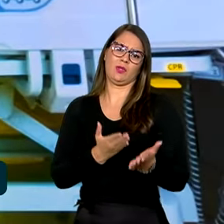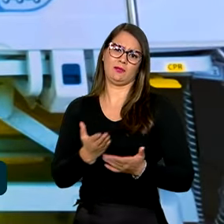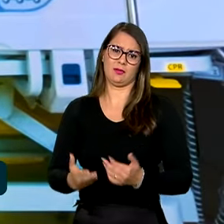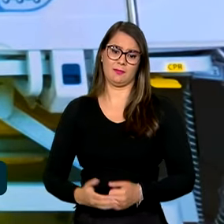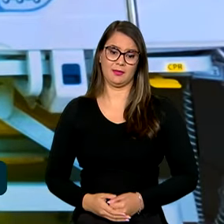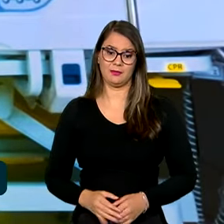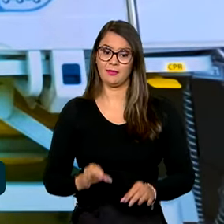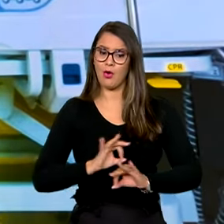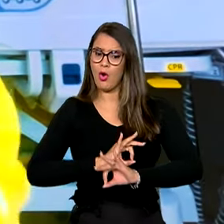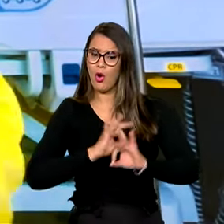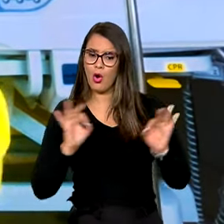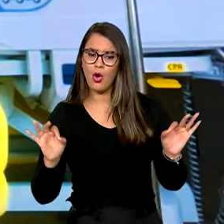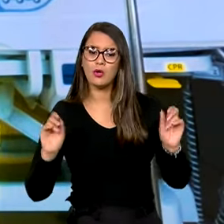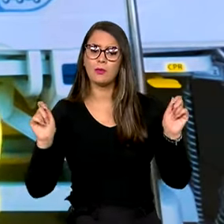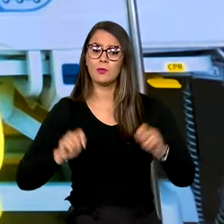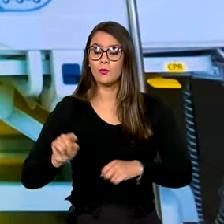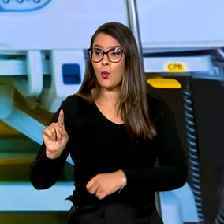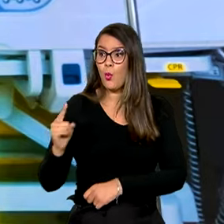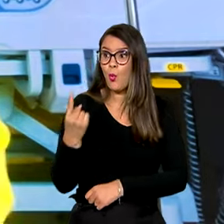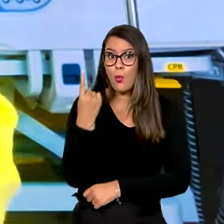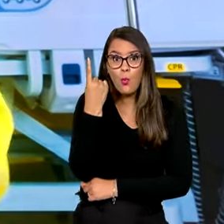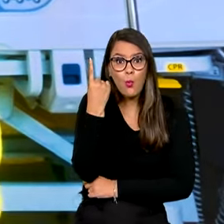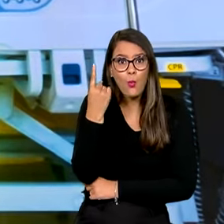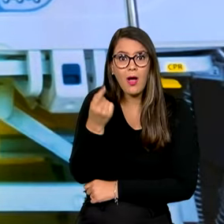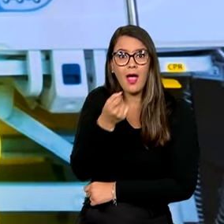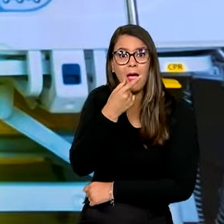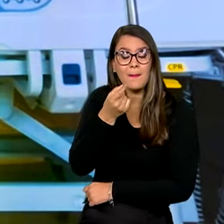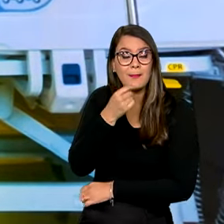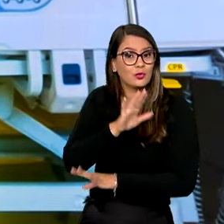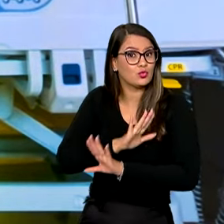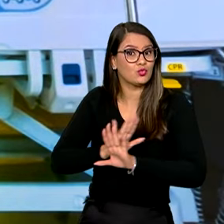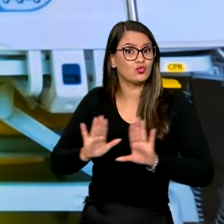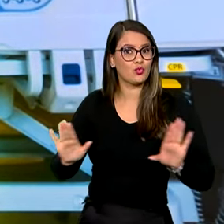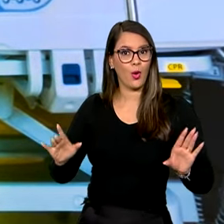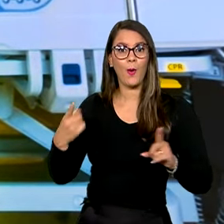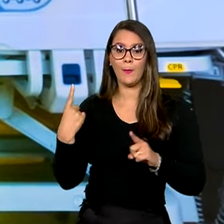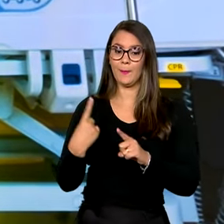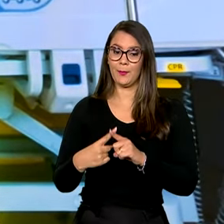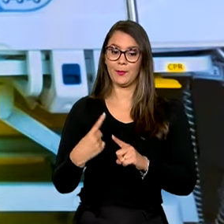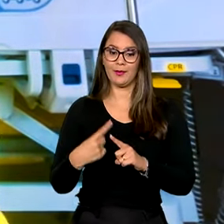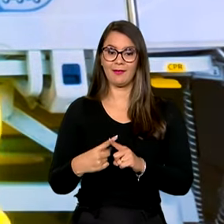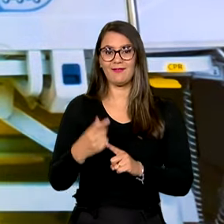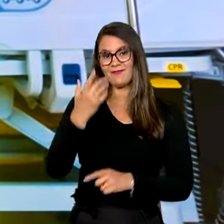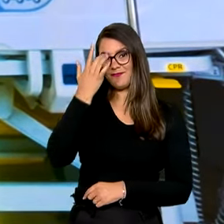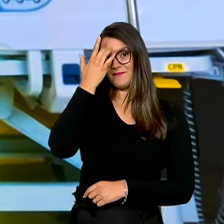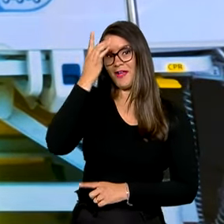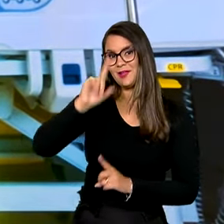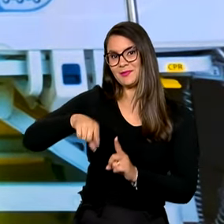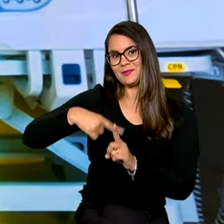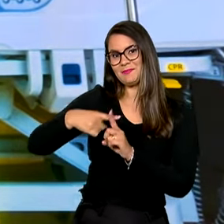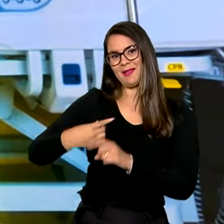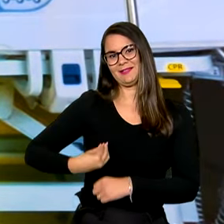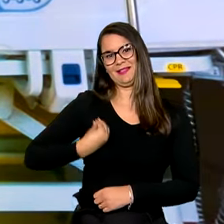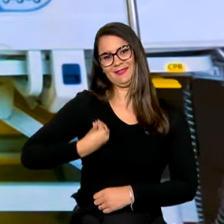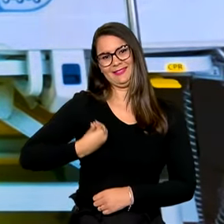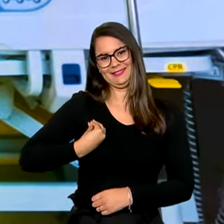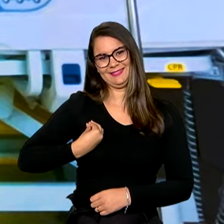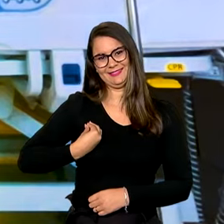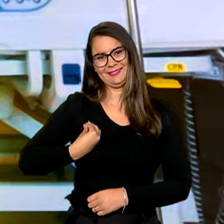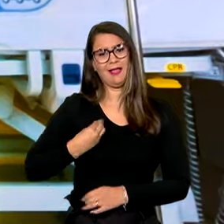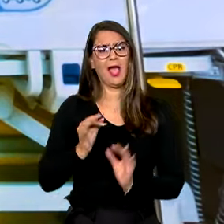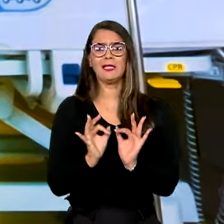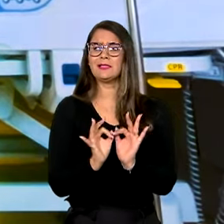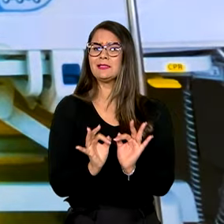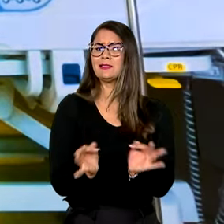sendo incrível poder contar com uma pílula apenas, com uma pílula apenas, porque facilita a vida de todo mundo. É muito